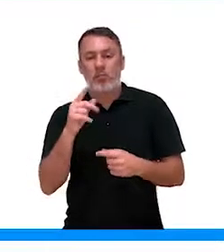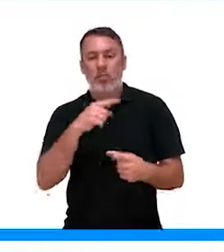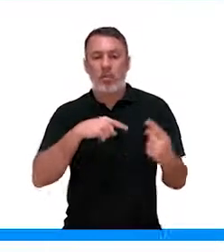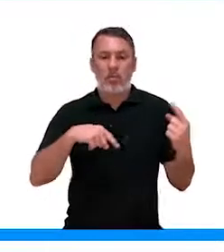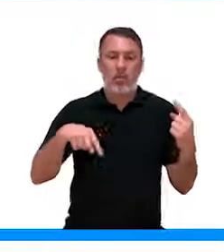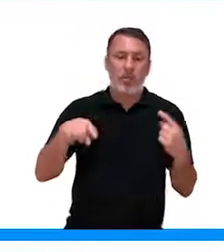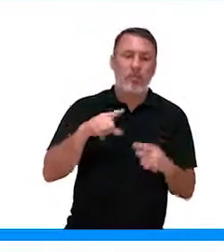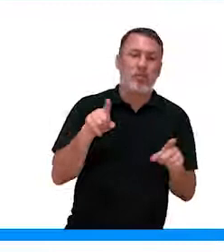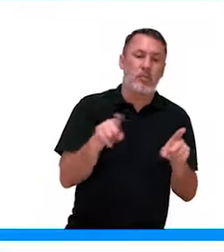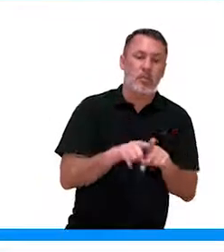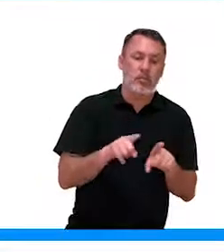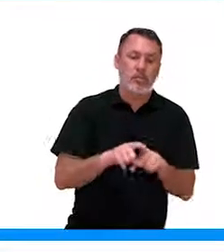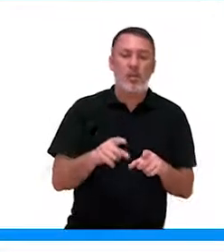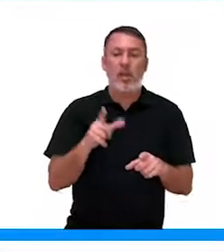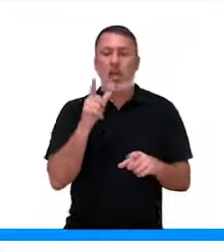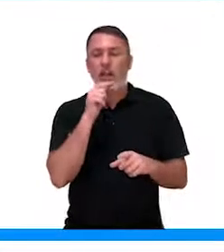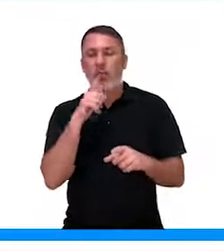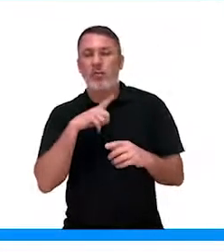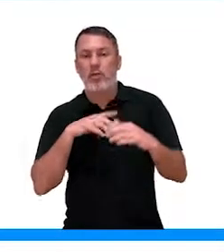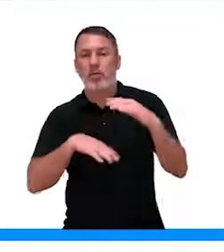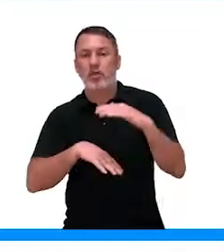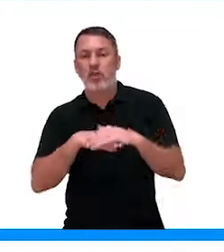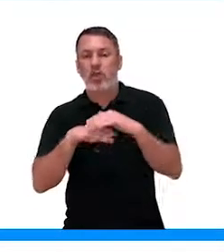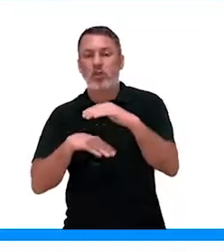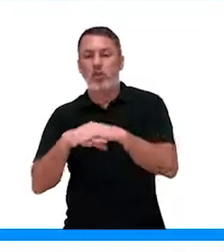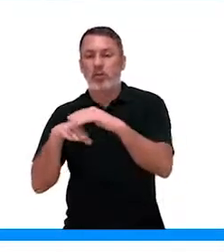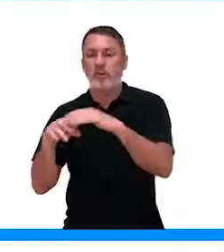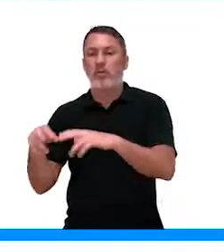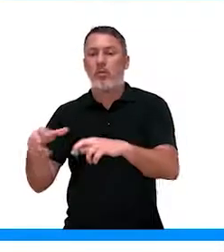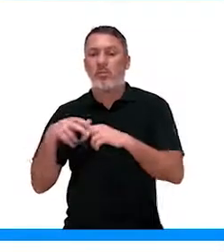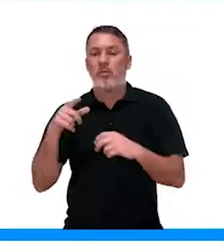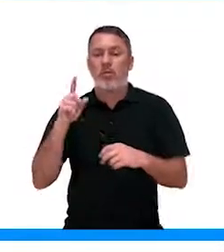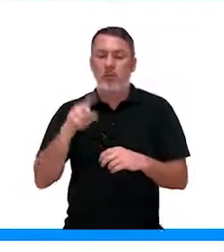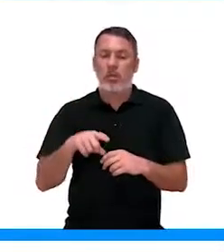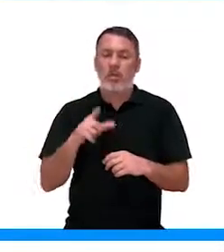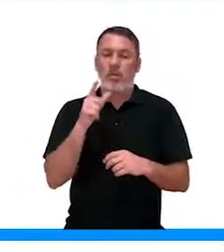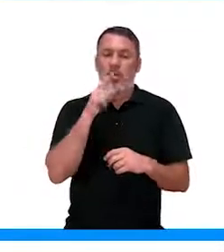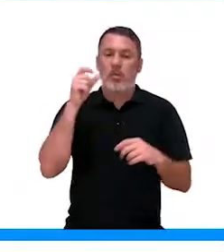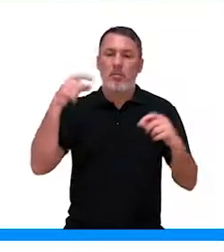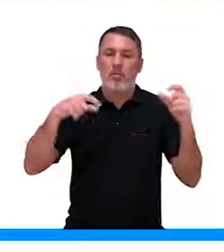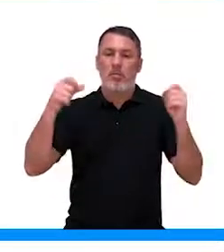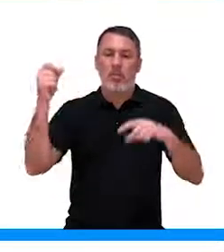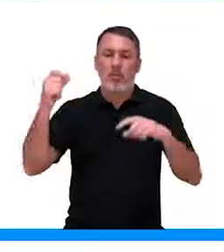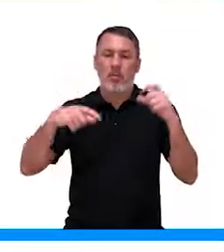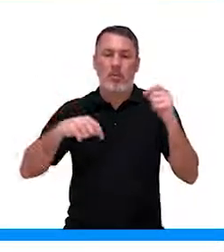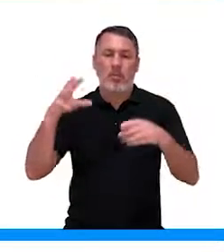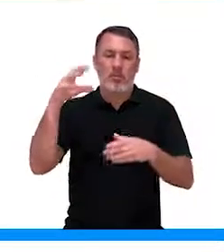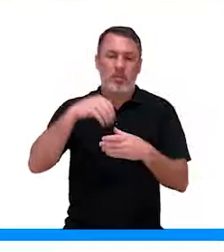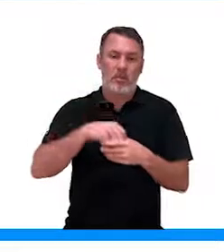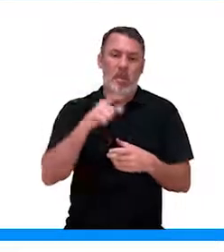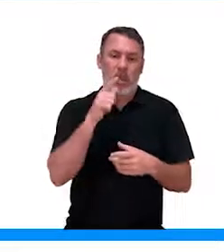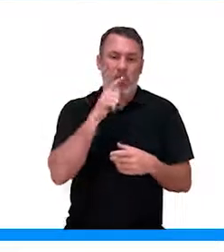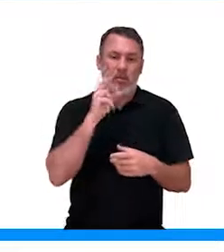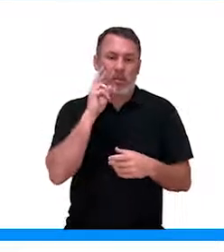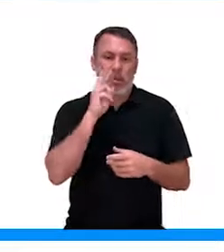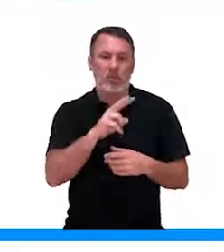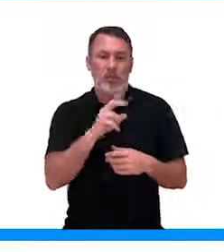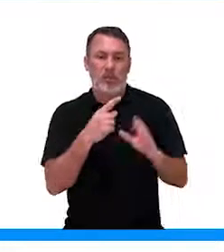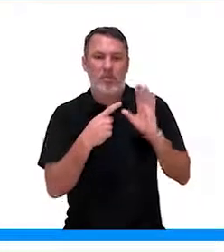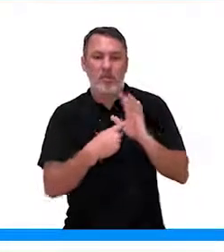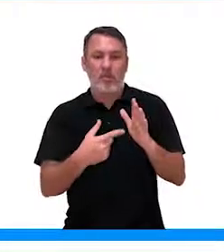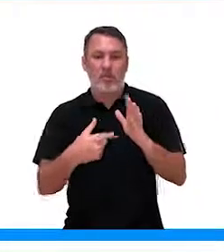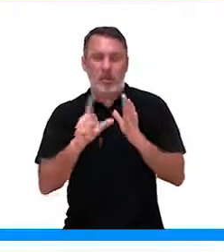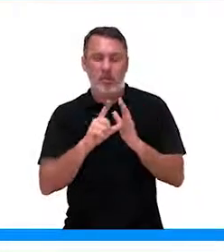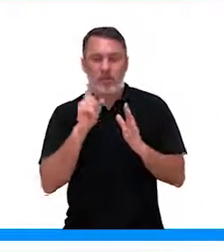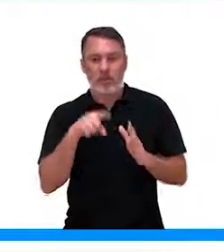do ar muito elevada e a água está em abundância. Então, por esse motivo, se formam aquelas gotinhas que estavam